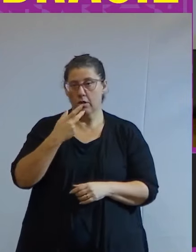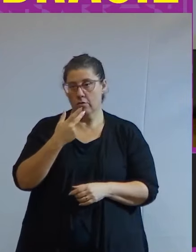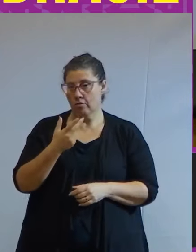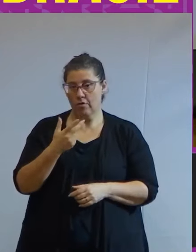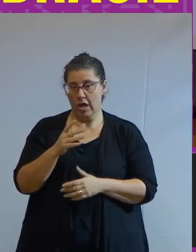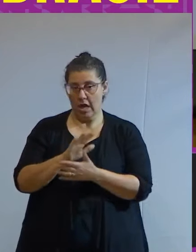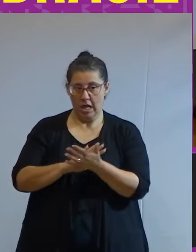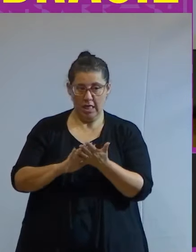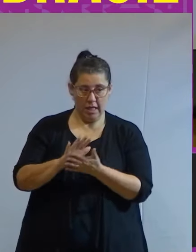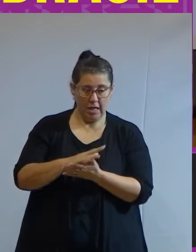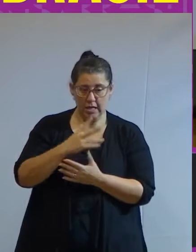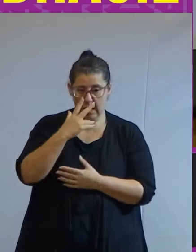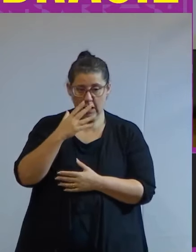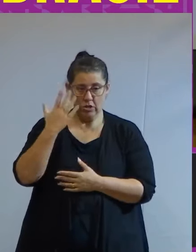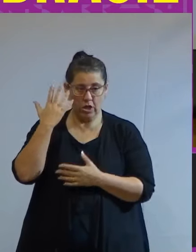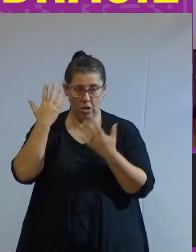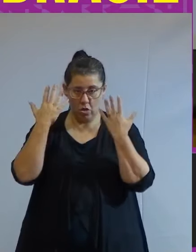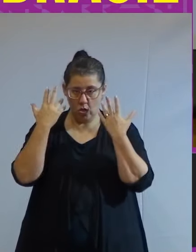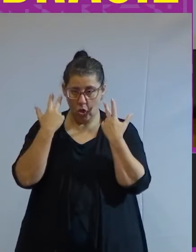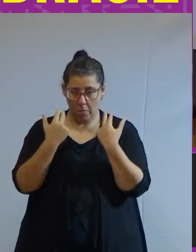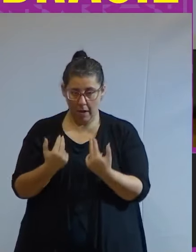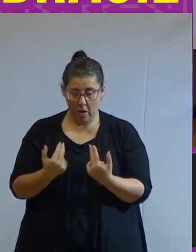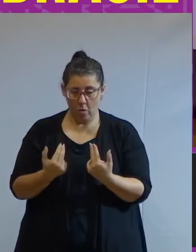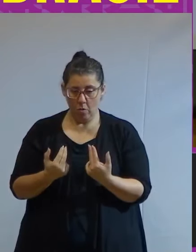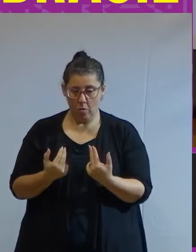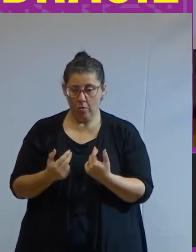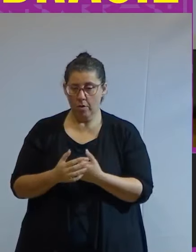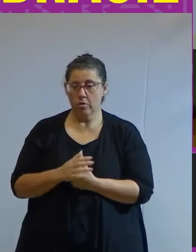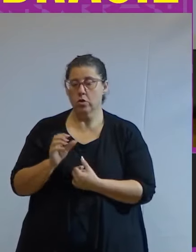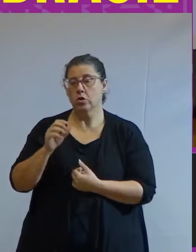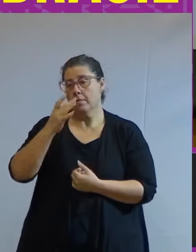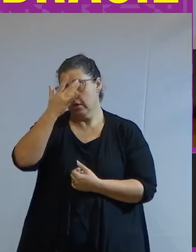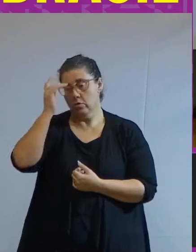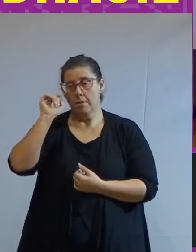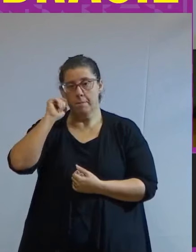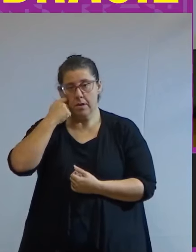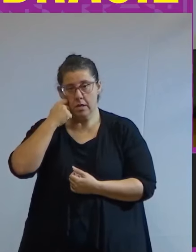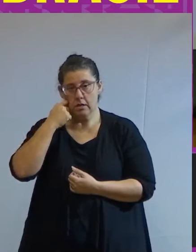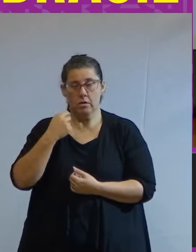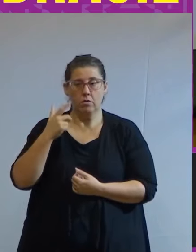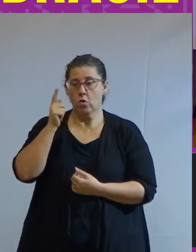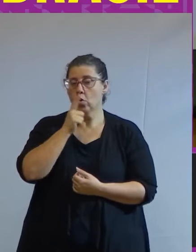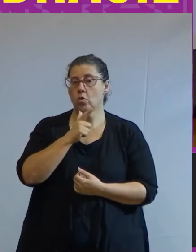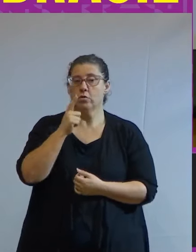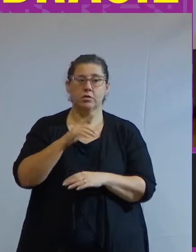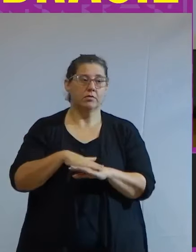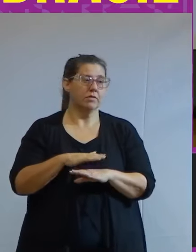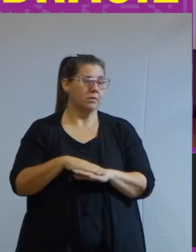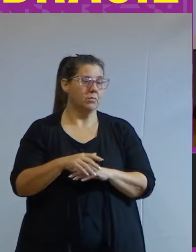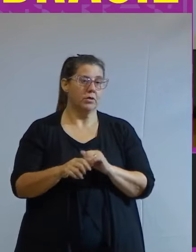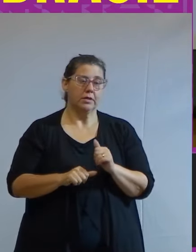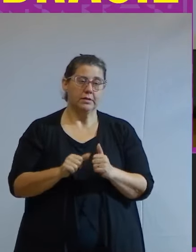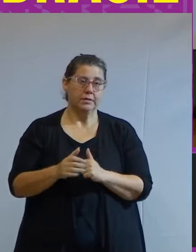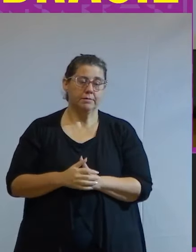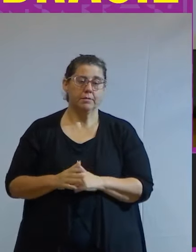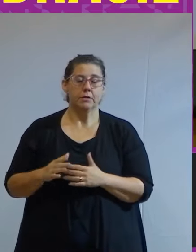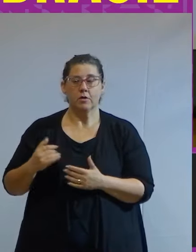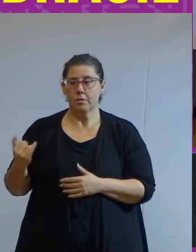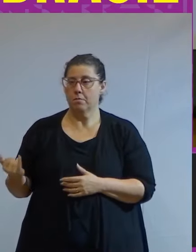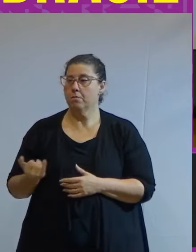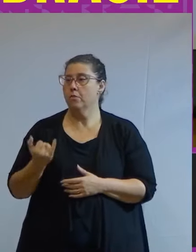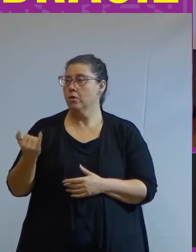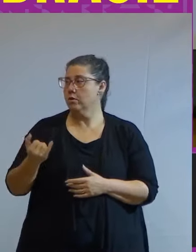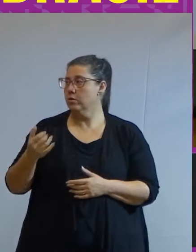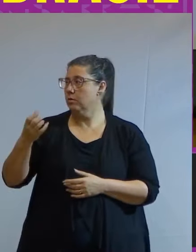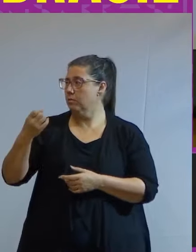sobre esse assunto e normalizar essa conversa dentro aqui e não só uma pessoa preta falando não vamos conseguir realizar mudanças então é muito importante a